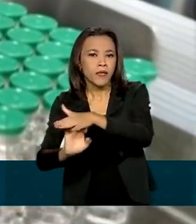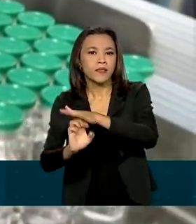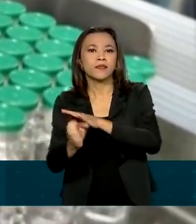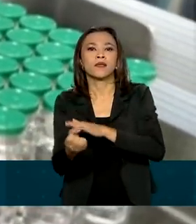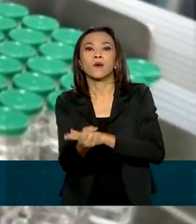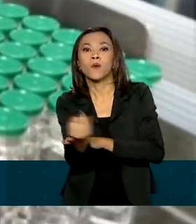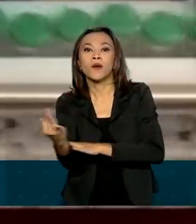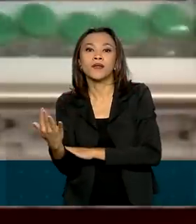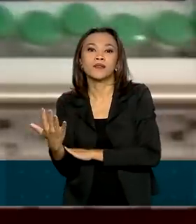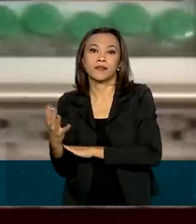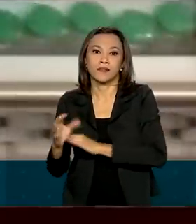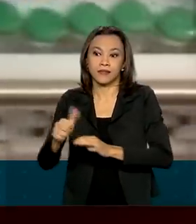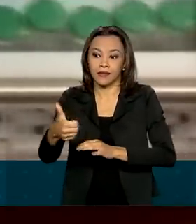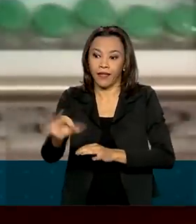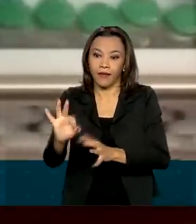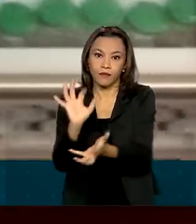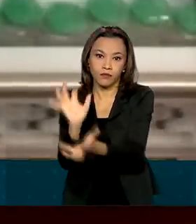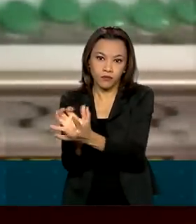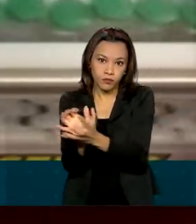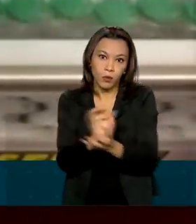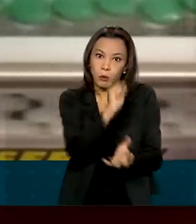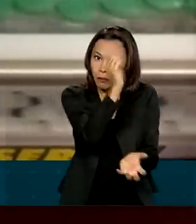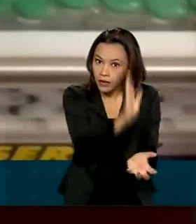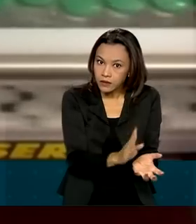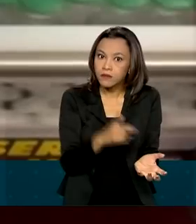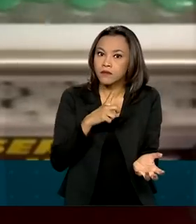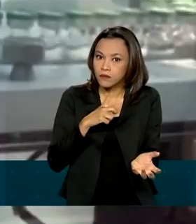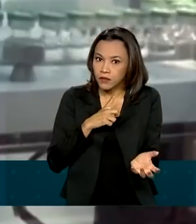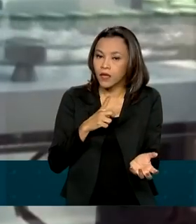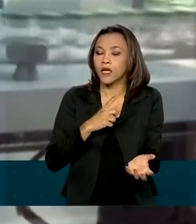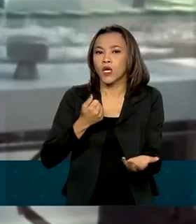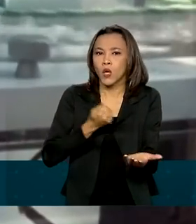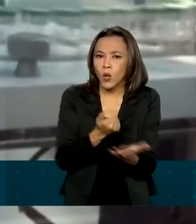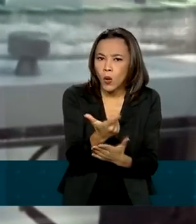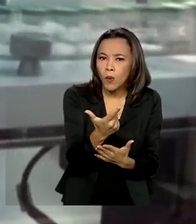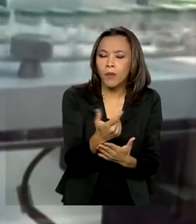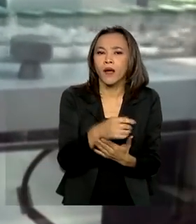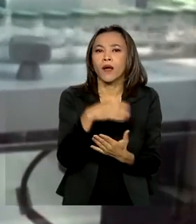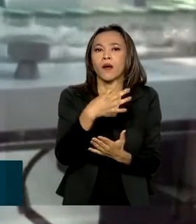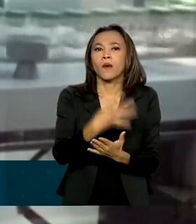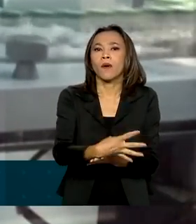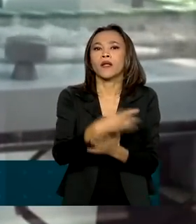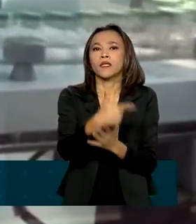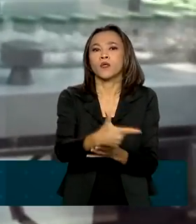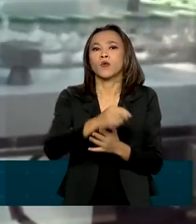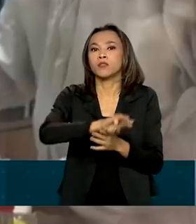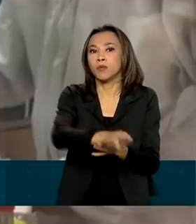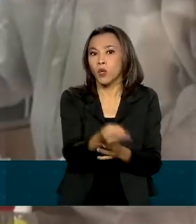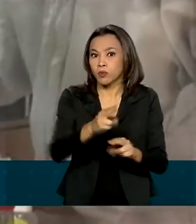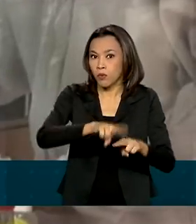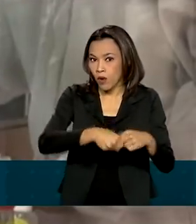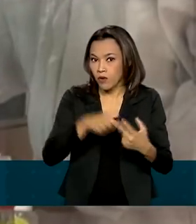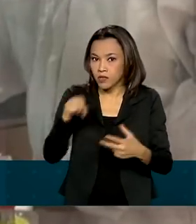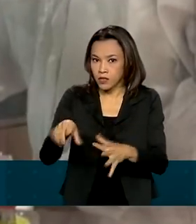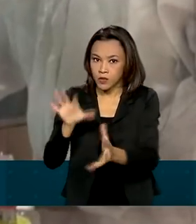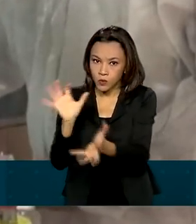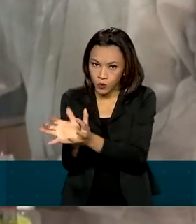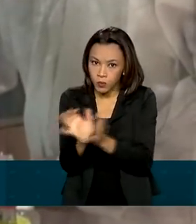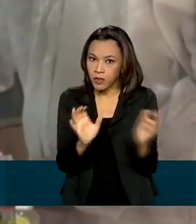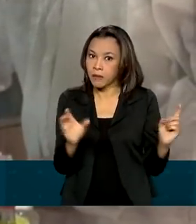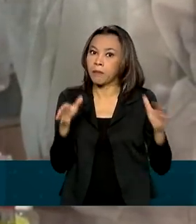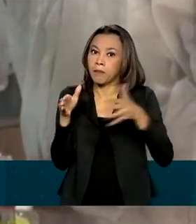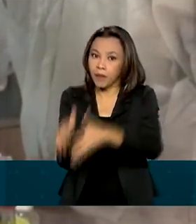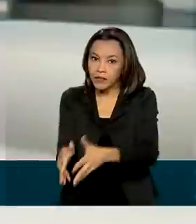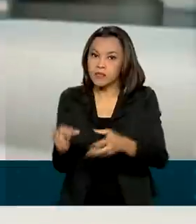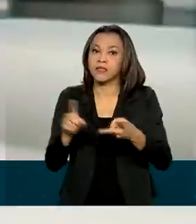menos 10 fabricantes. Disse que o Brasil tem a opção de compra e recebimento de 42 milhões de doses pelo consórcio, do qual participam a